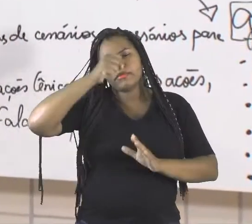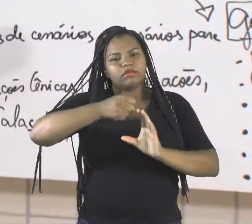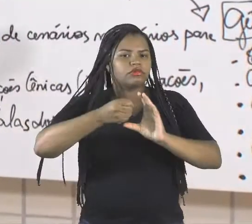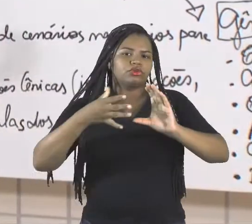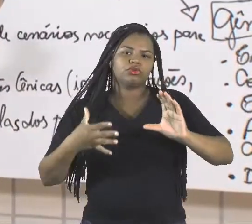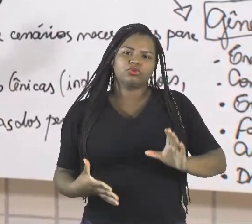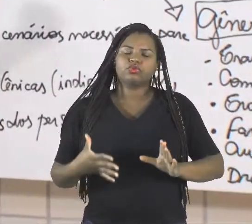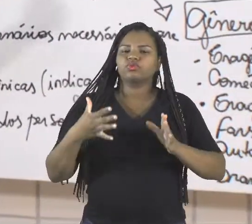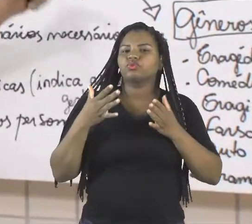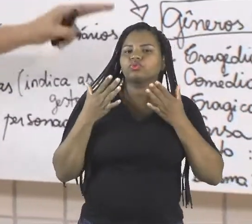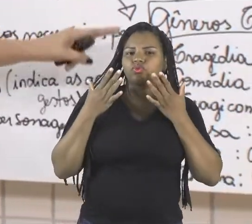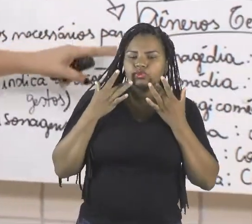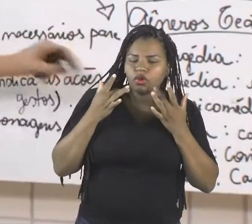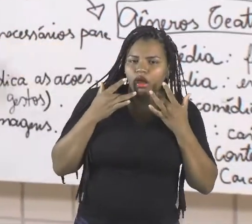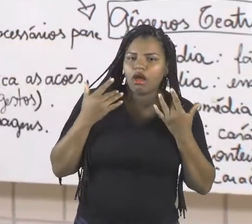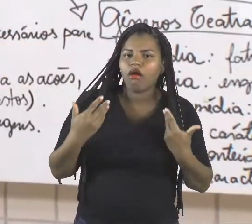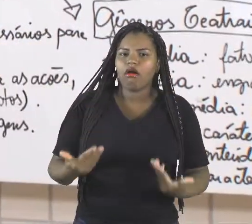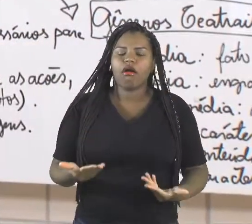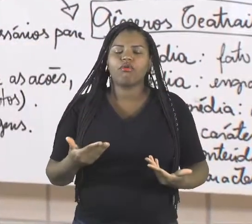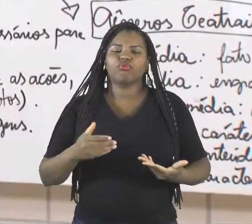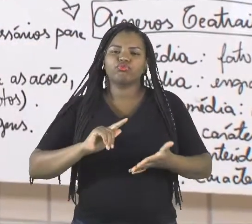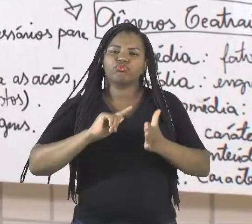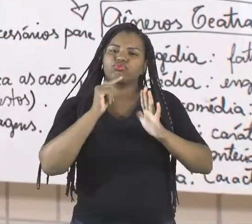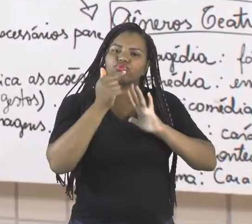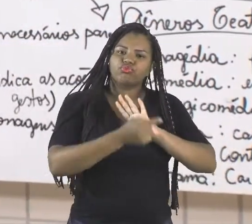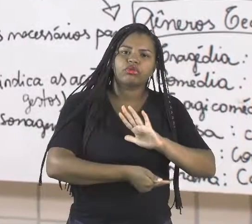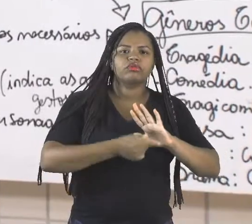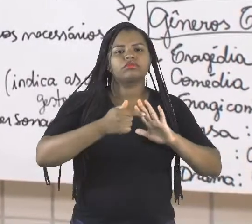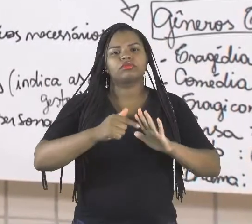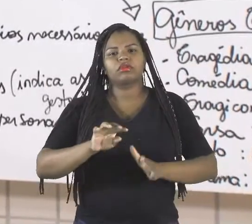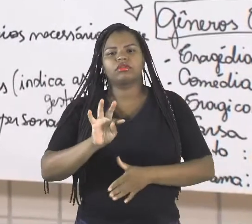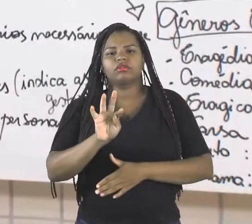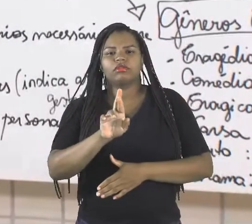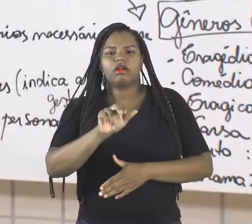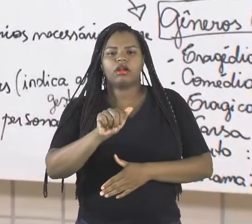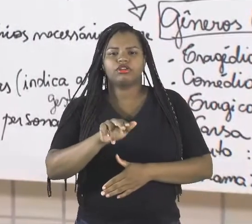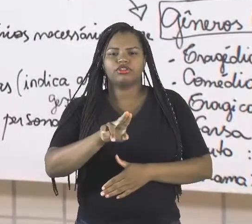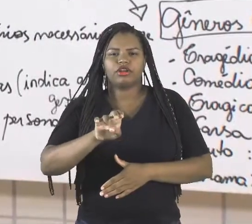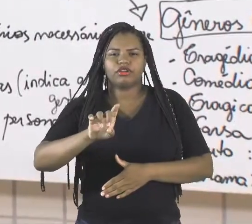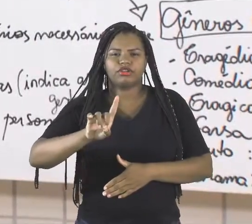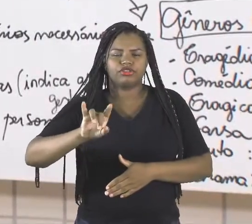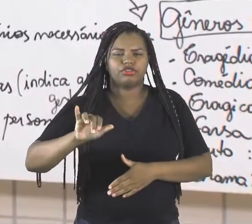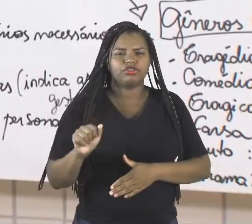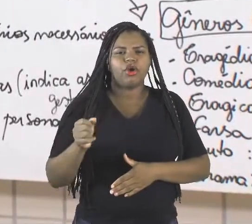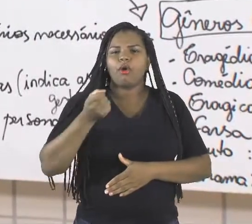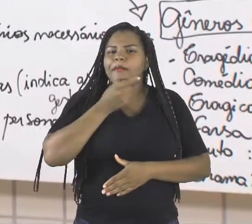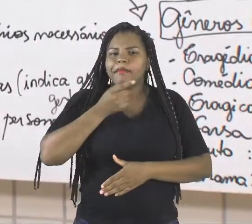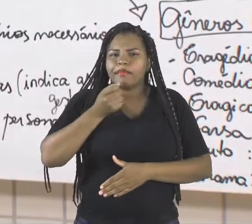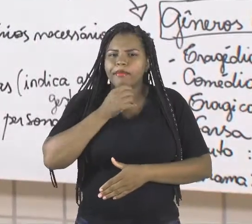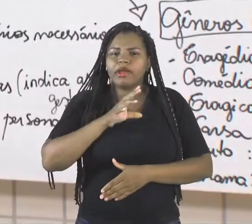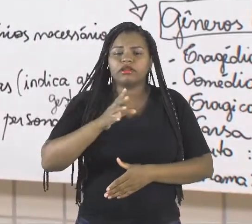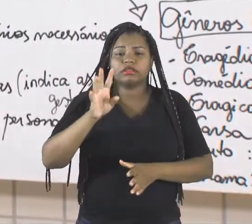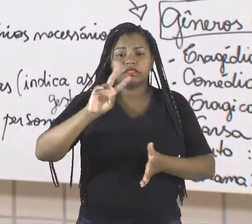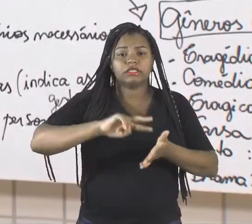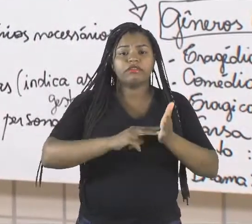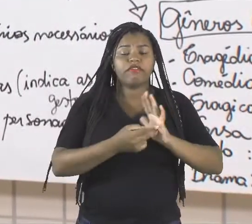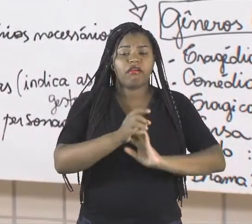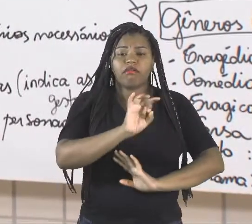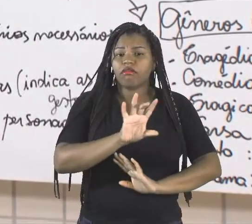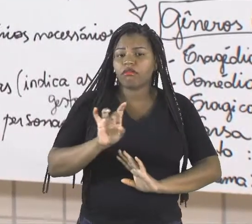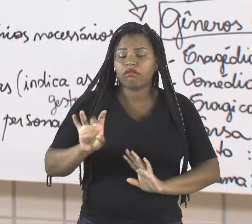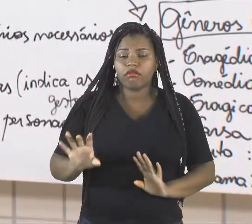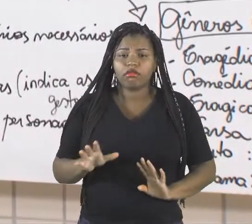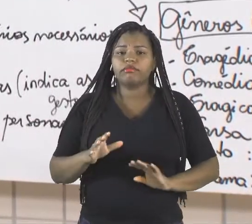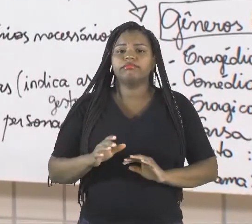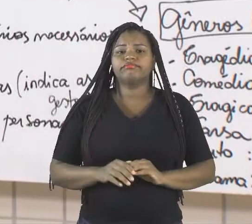de uma peça teatral, os gêneros, tragédia, comédia, o que significa cada um deles. A cena,